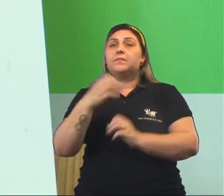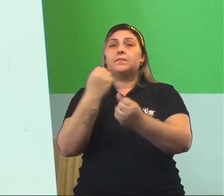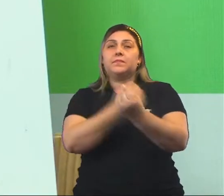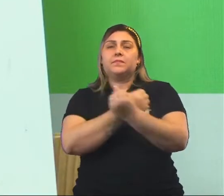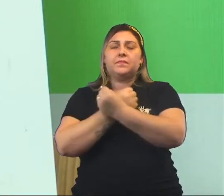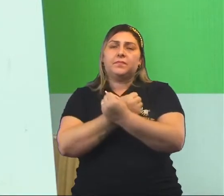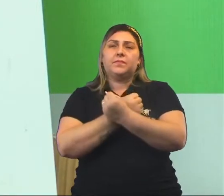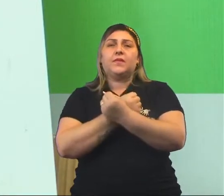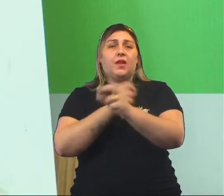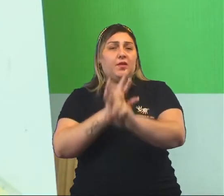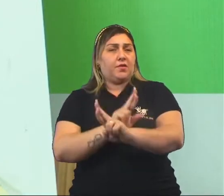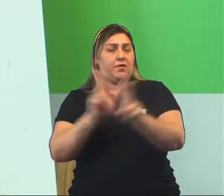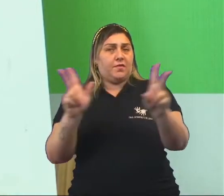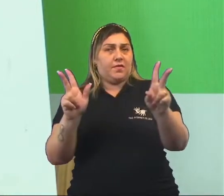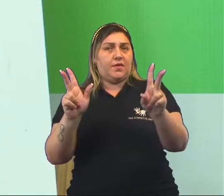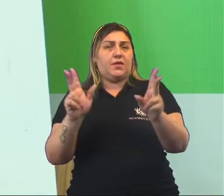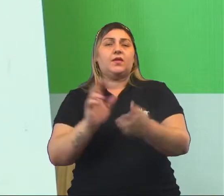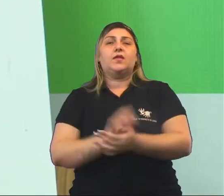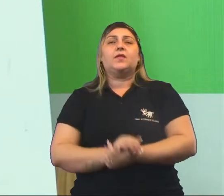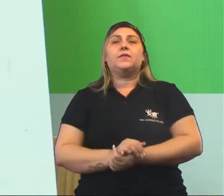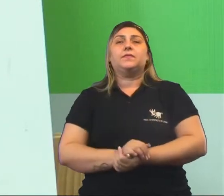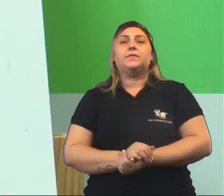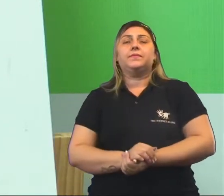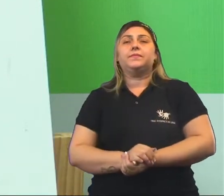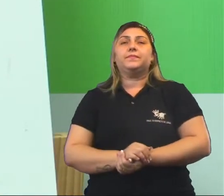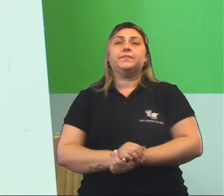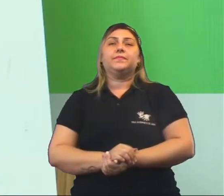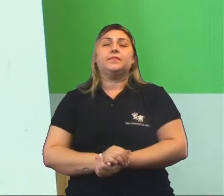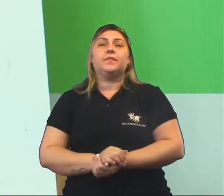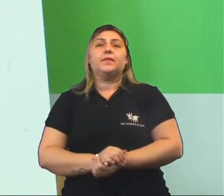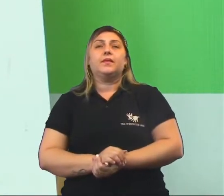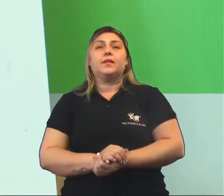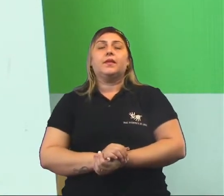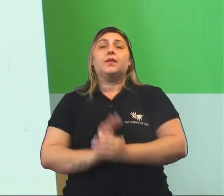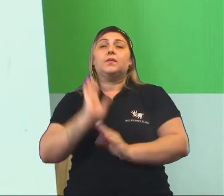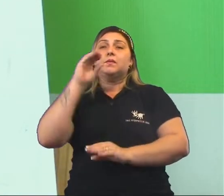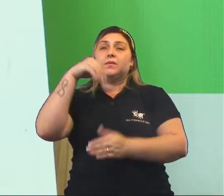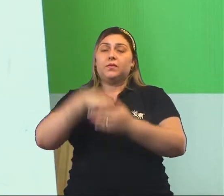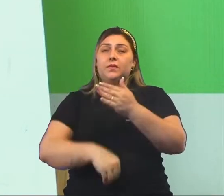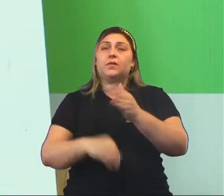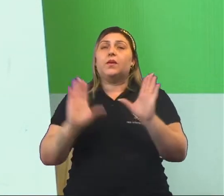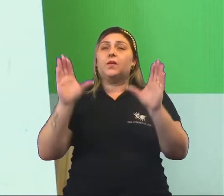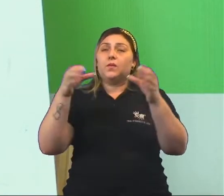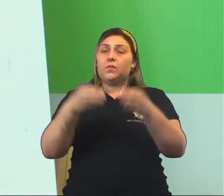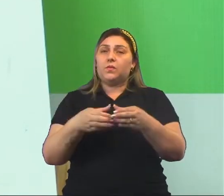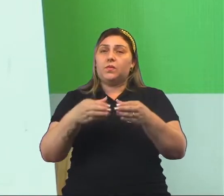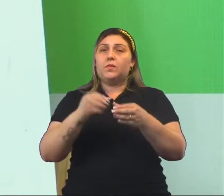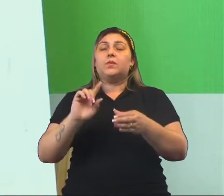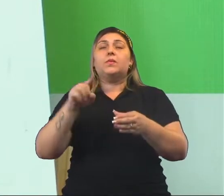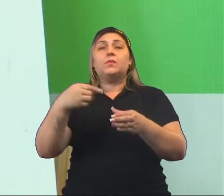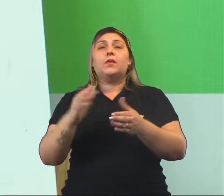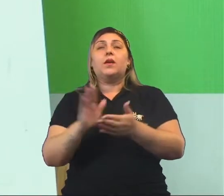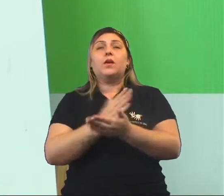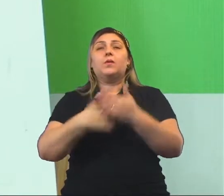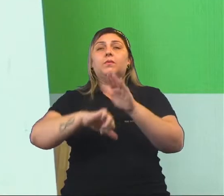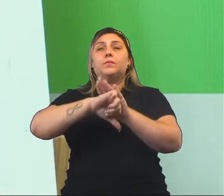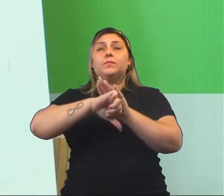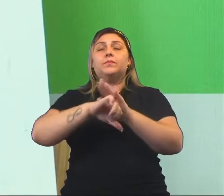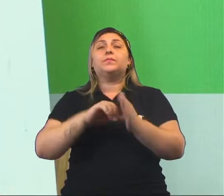escravos de maneira diferente e, em muitos casos, eles eram incorporados ao grupo após algum tempo.